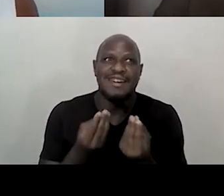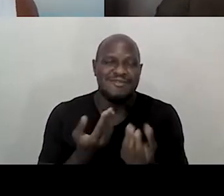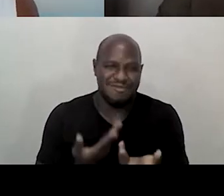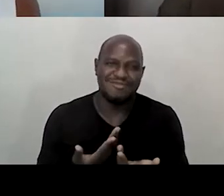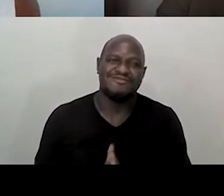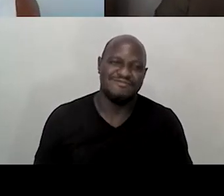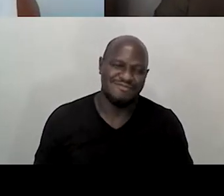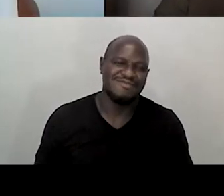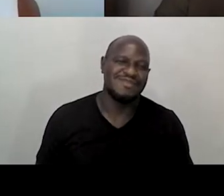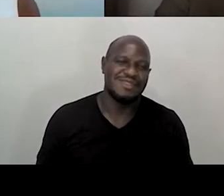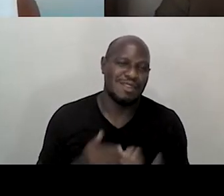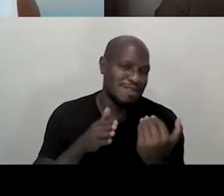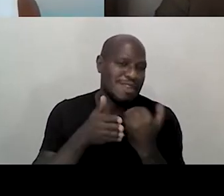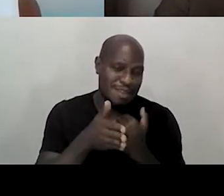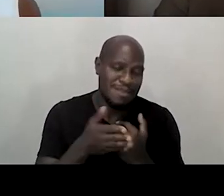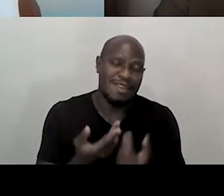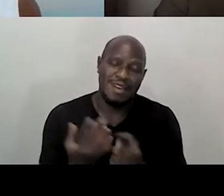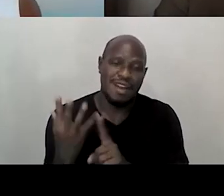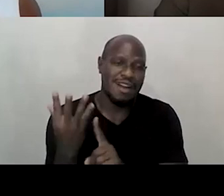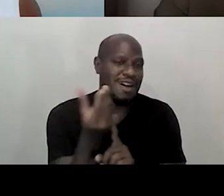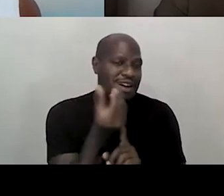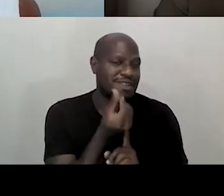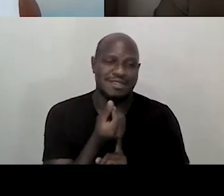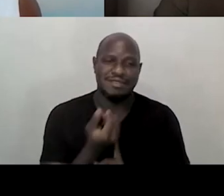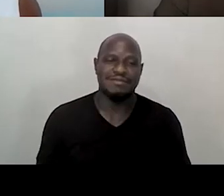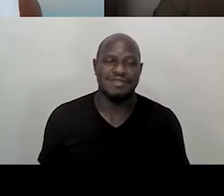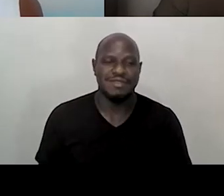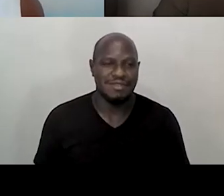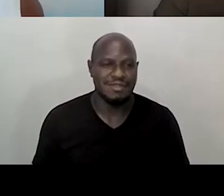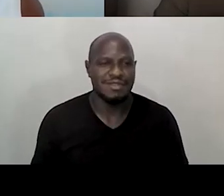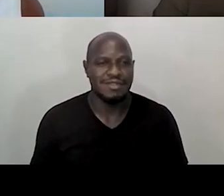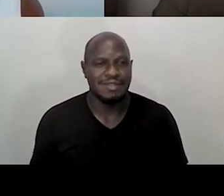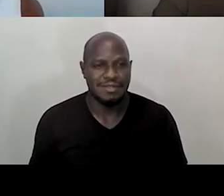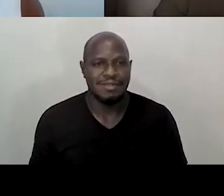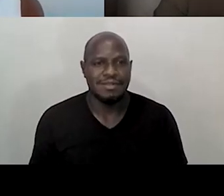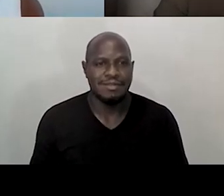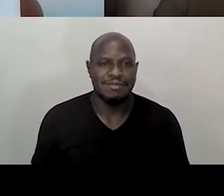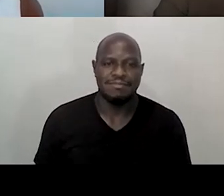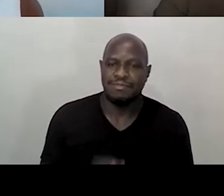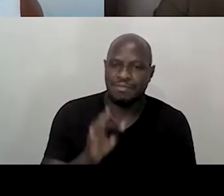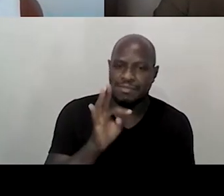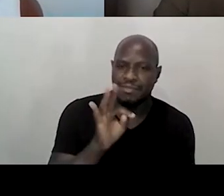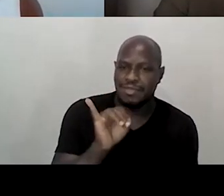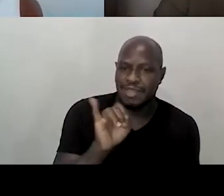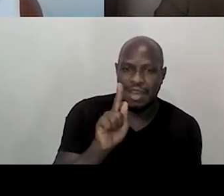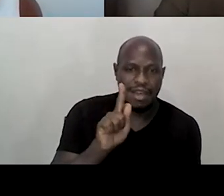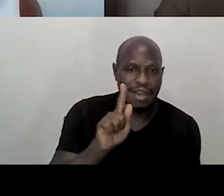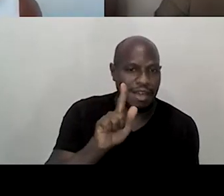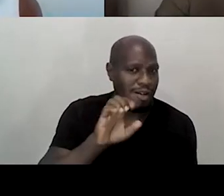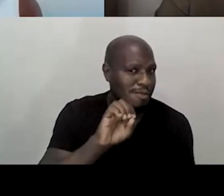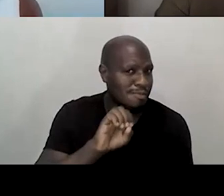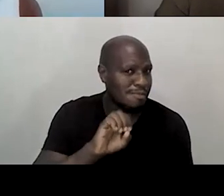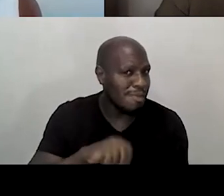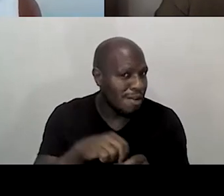Andréa? A arte é isso, né? É uma via de duas mãos. Tiago, caiu, levantou,